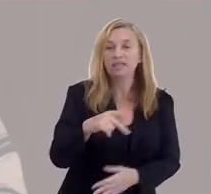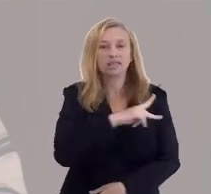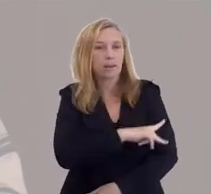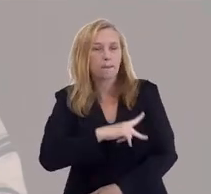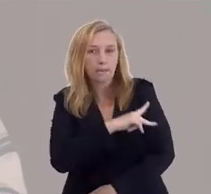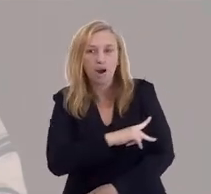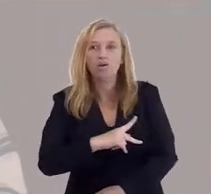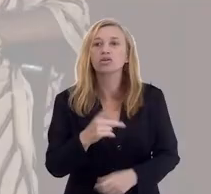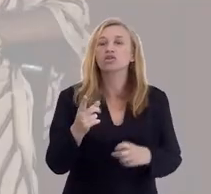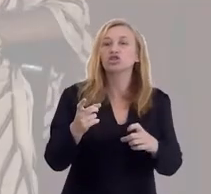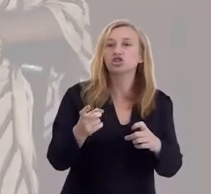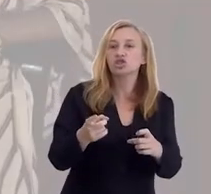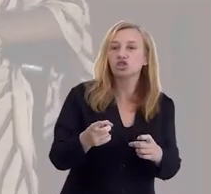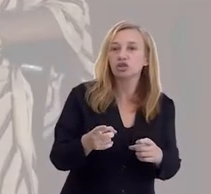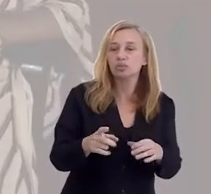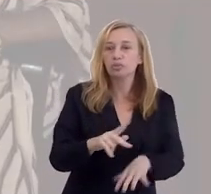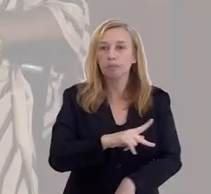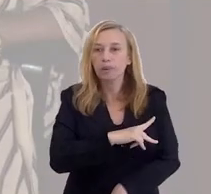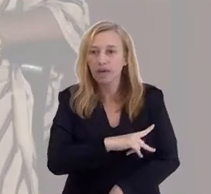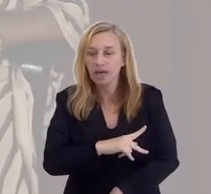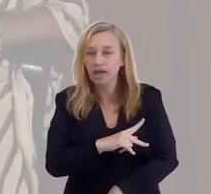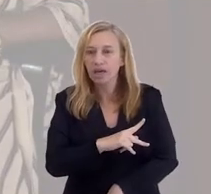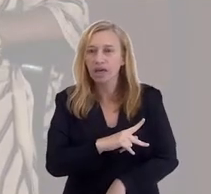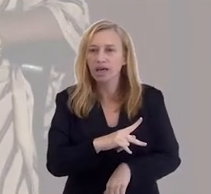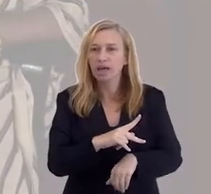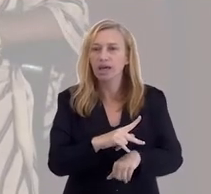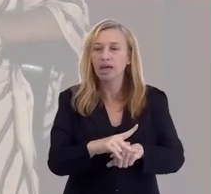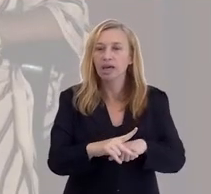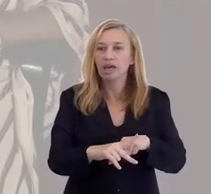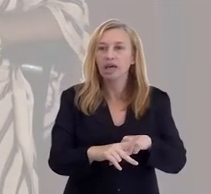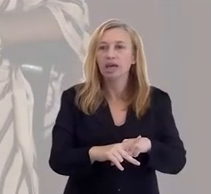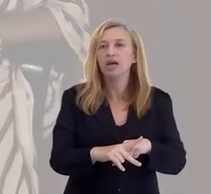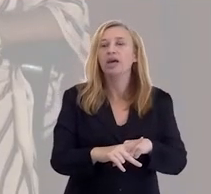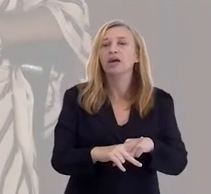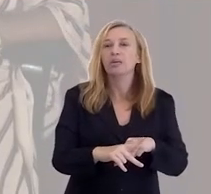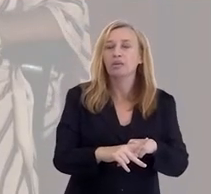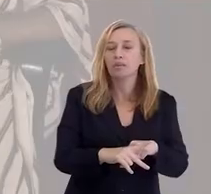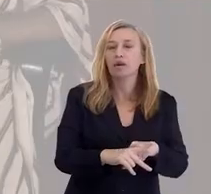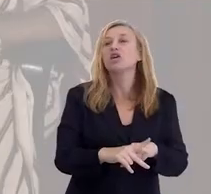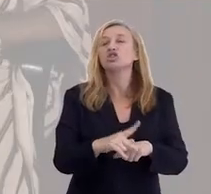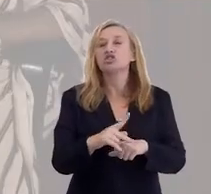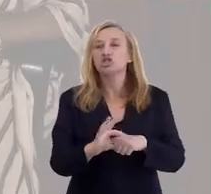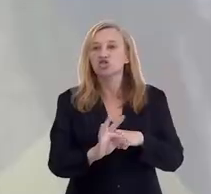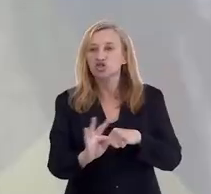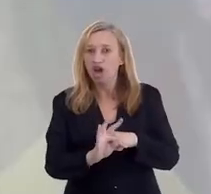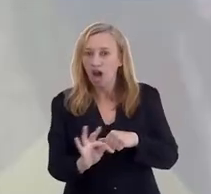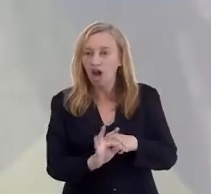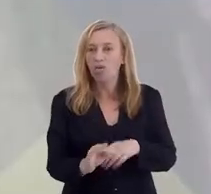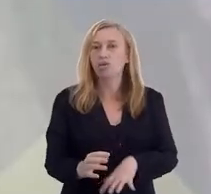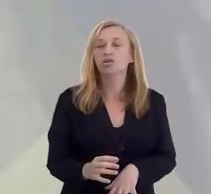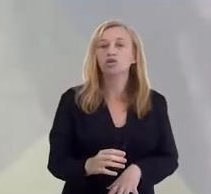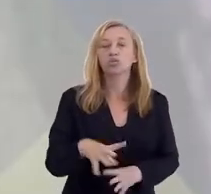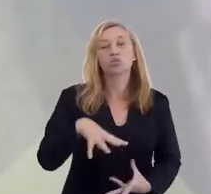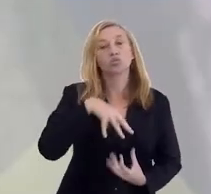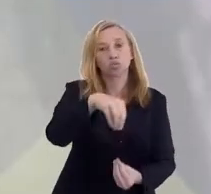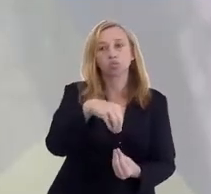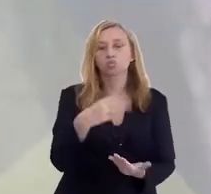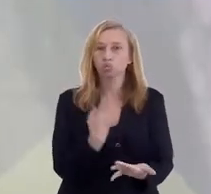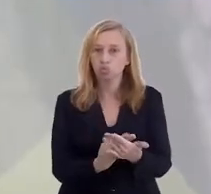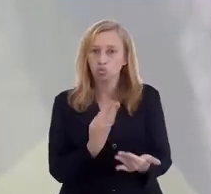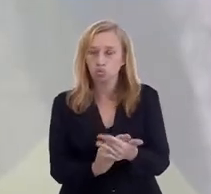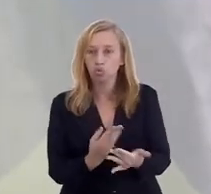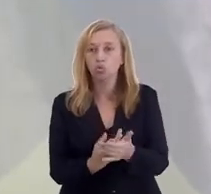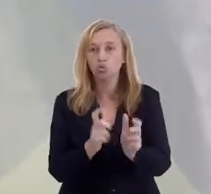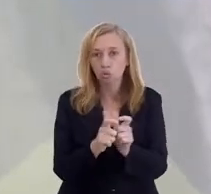cartas de Paulo, de Pedro, de Tiago. Então, o Espiritismo é um grande estudioso do Evangelho. O